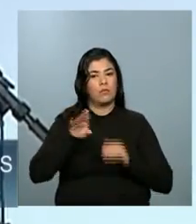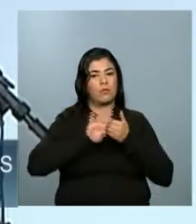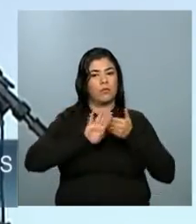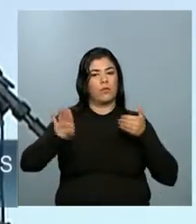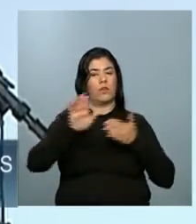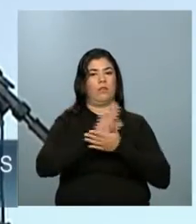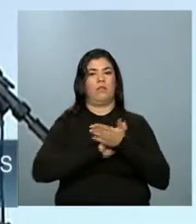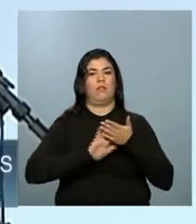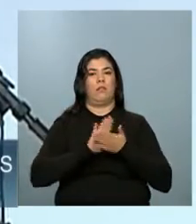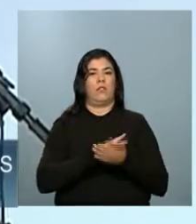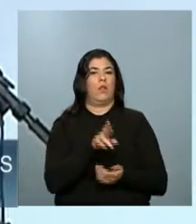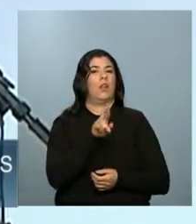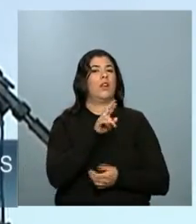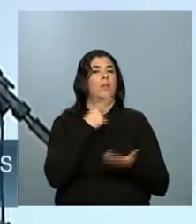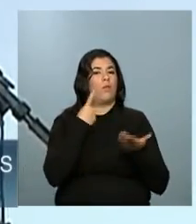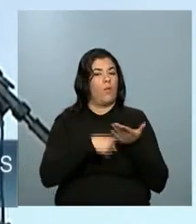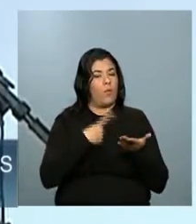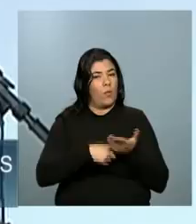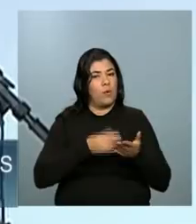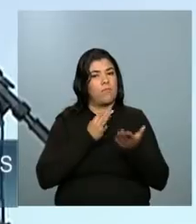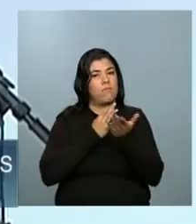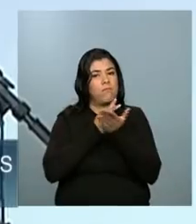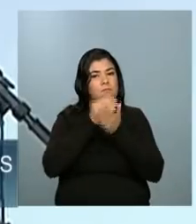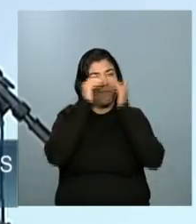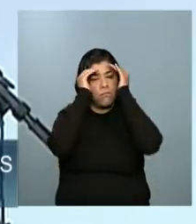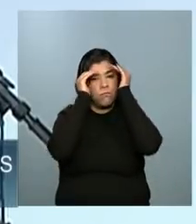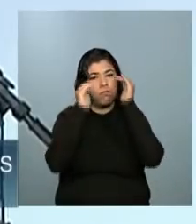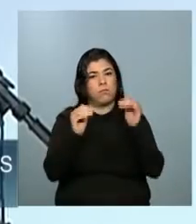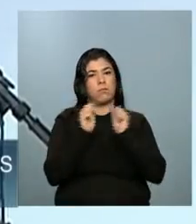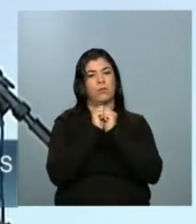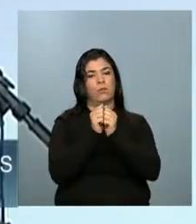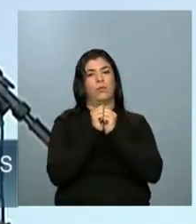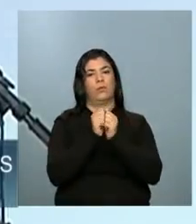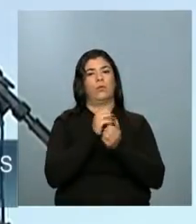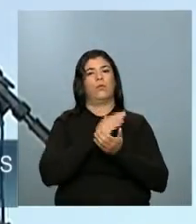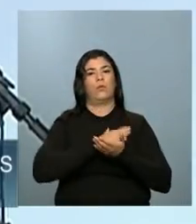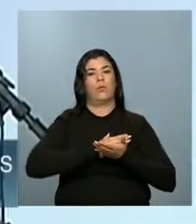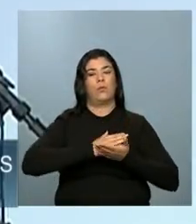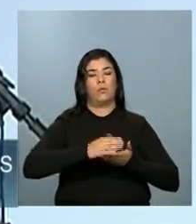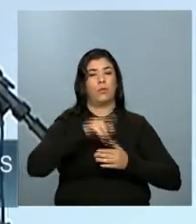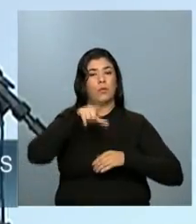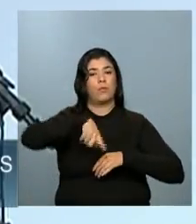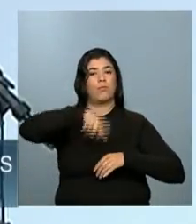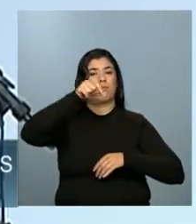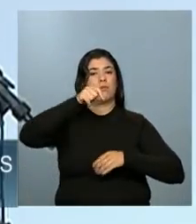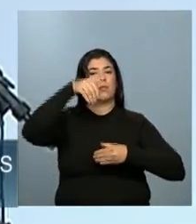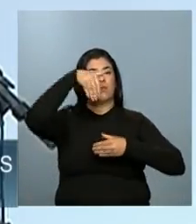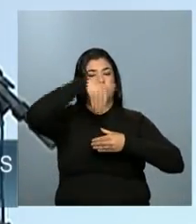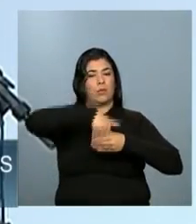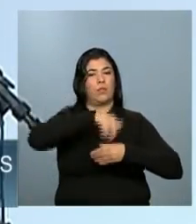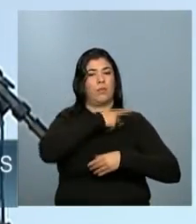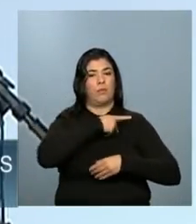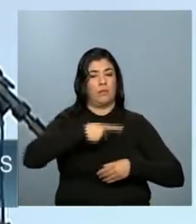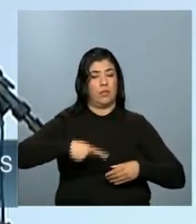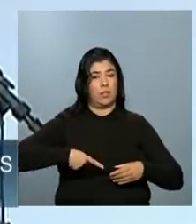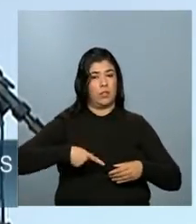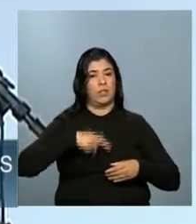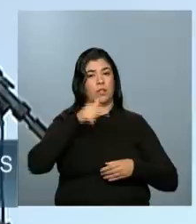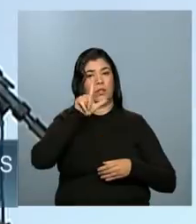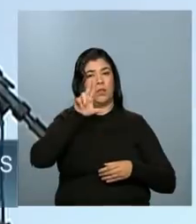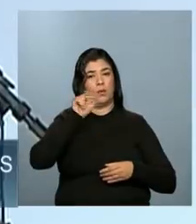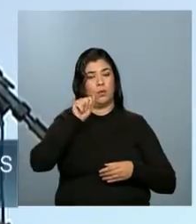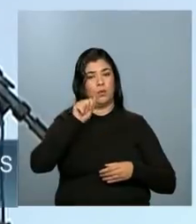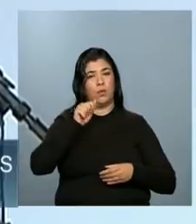de nenhum dos compromissos que esse governo assumiu, desde que foi eleito pela primeira vez o presidente Lula, depois